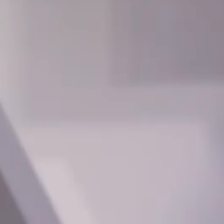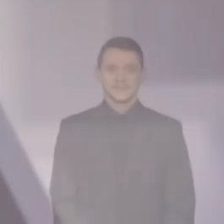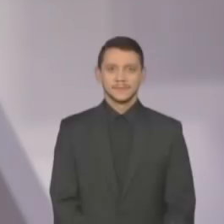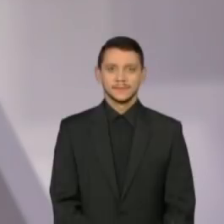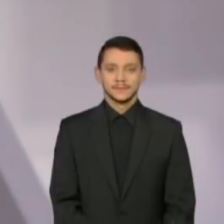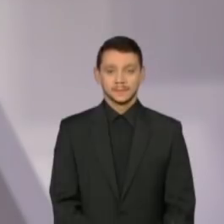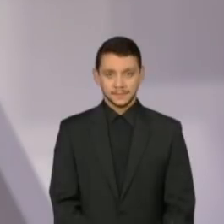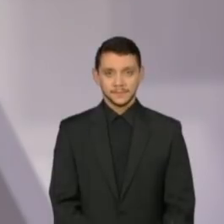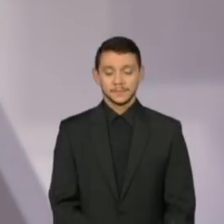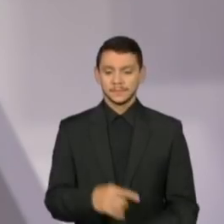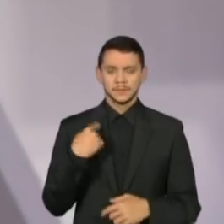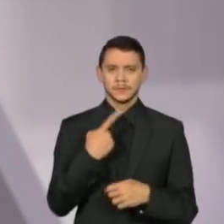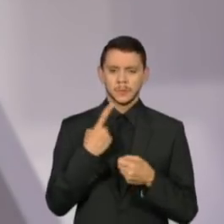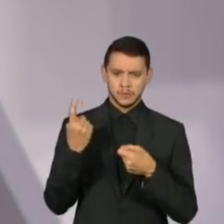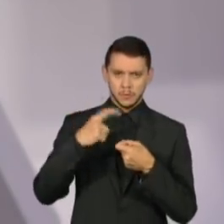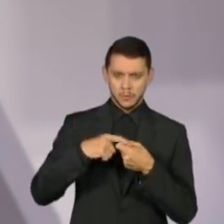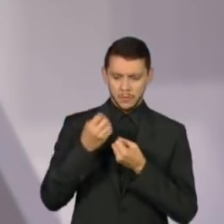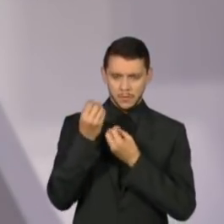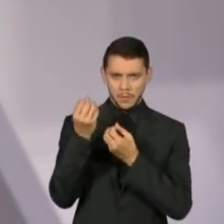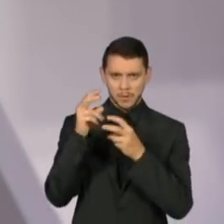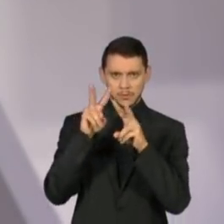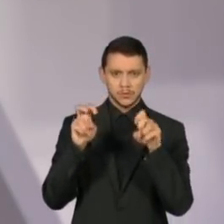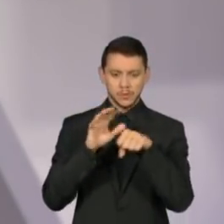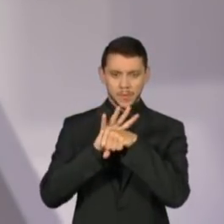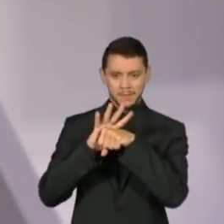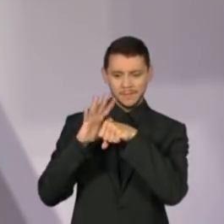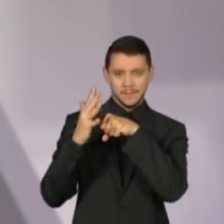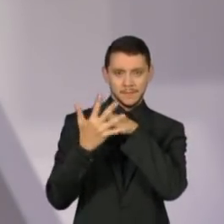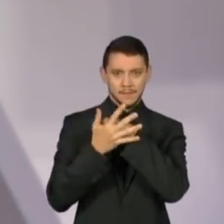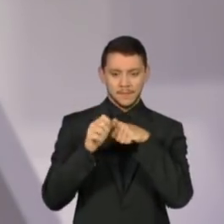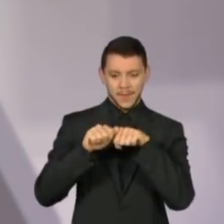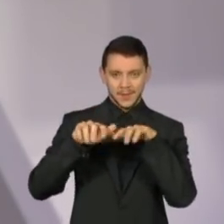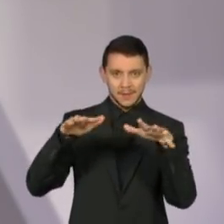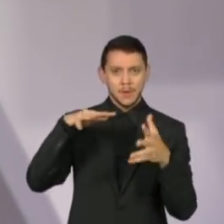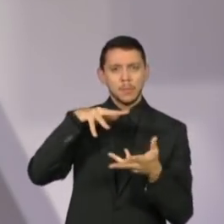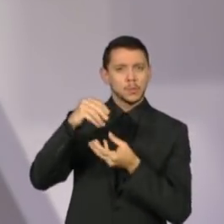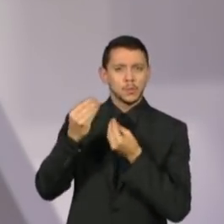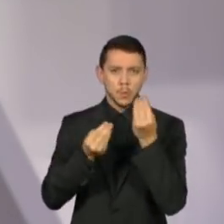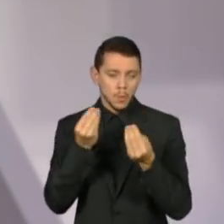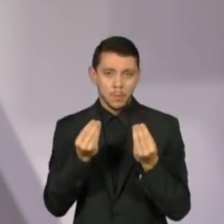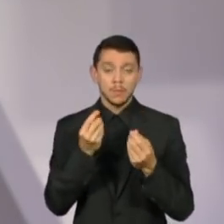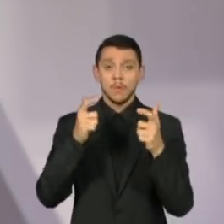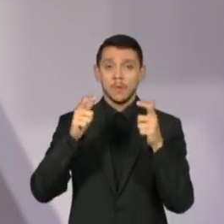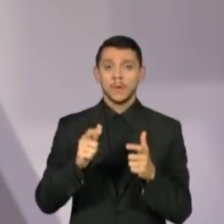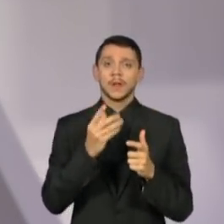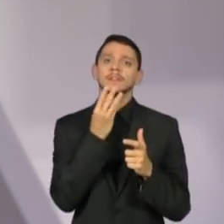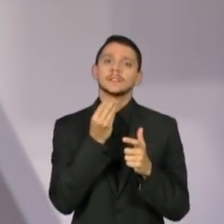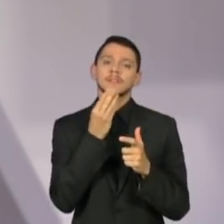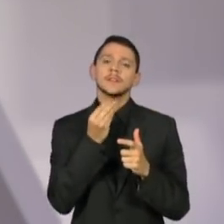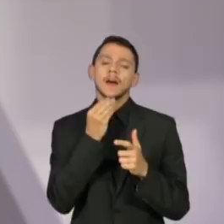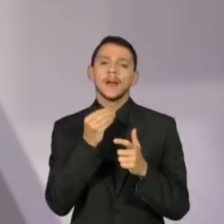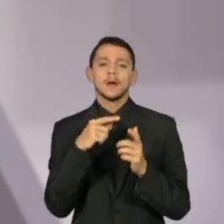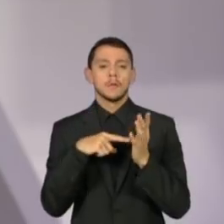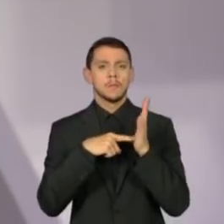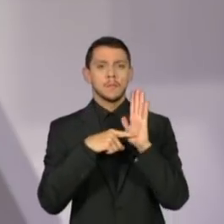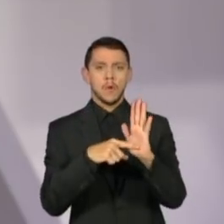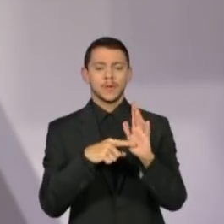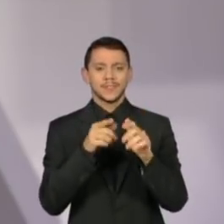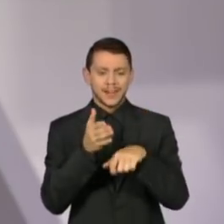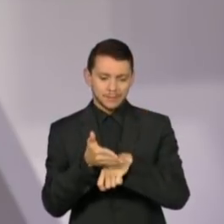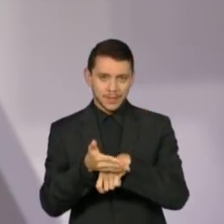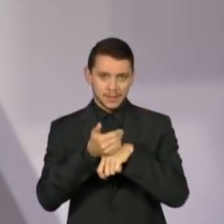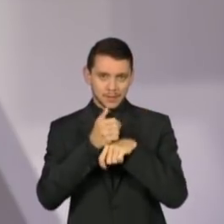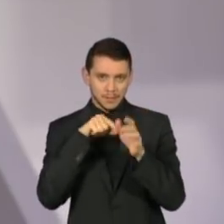A gente volta com informações sobre a pandemia no mundo. Em Israel, resultados preliminares indicam que a quarta